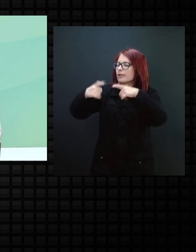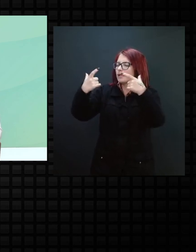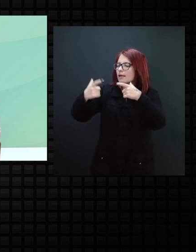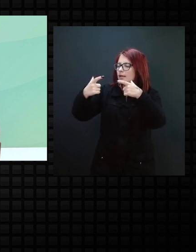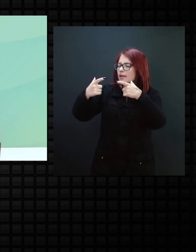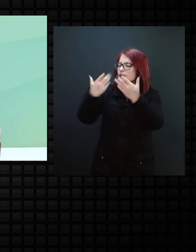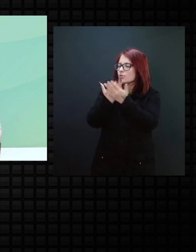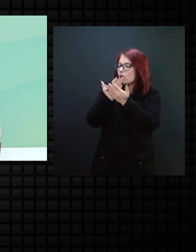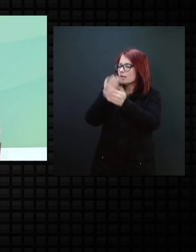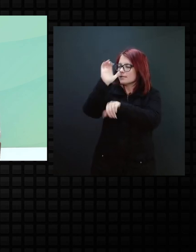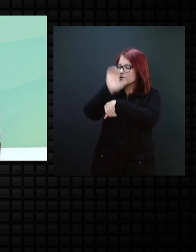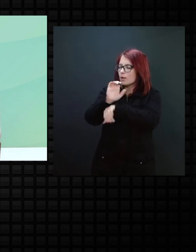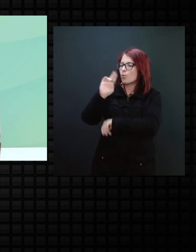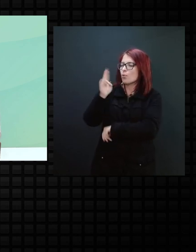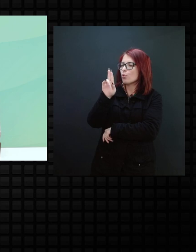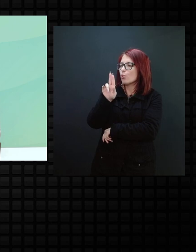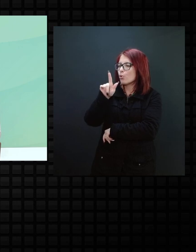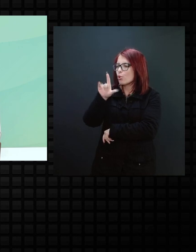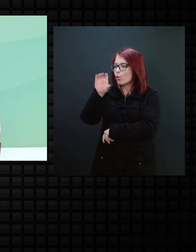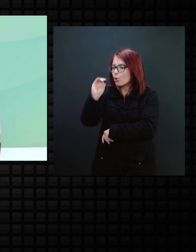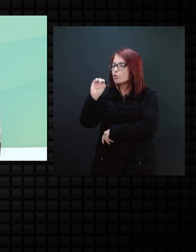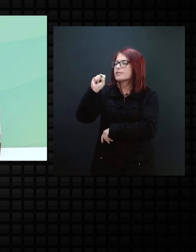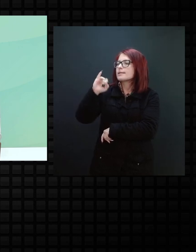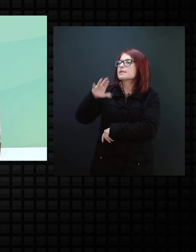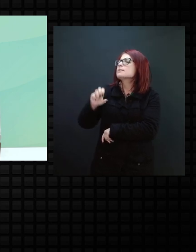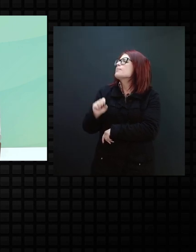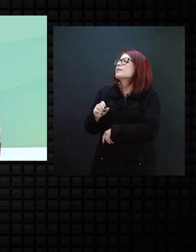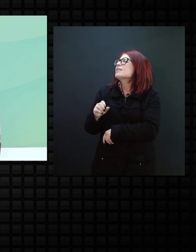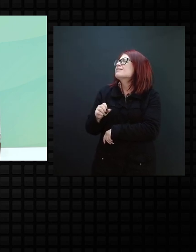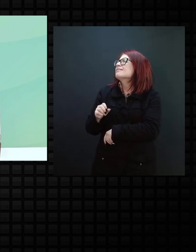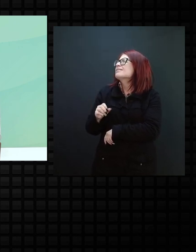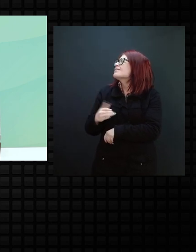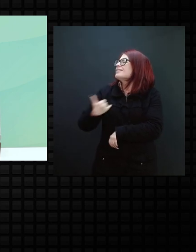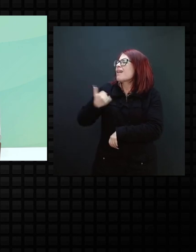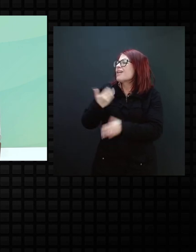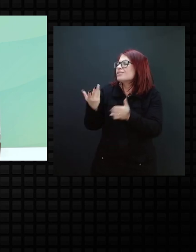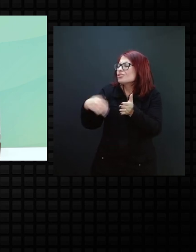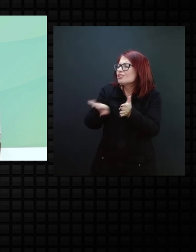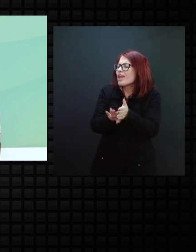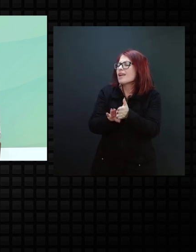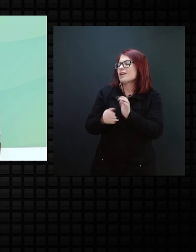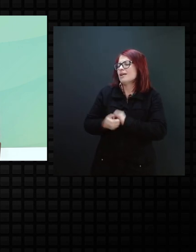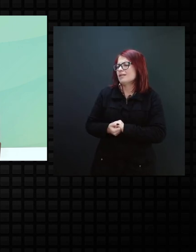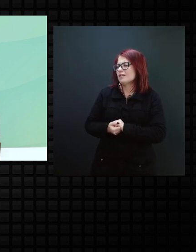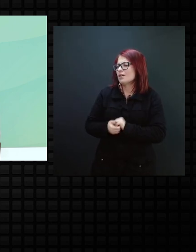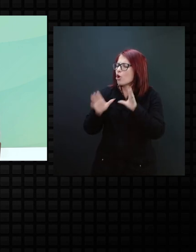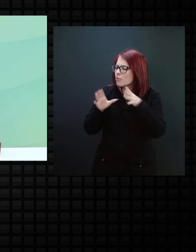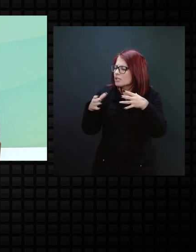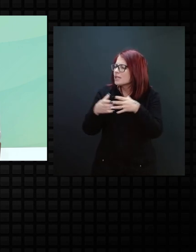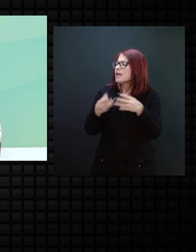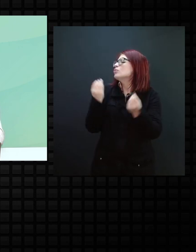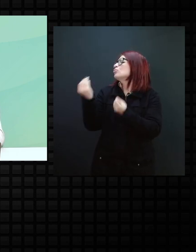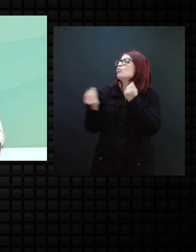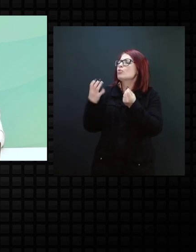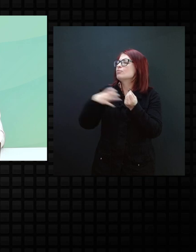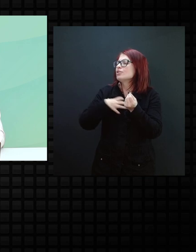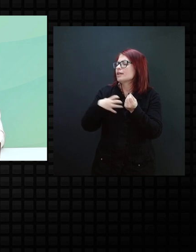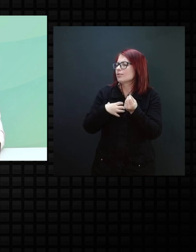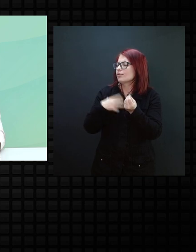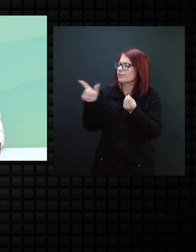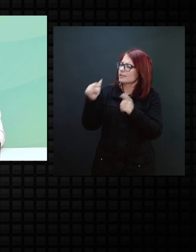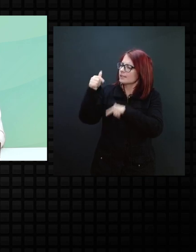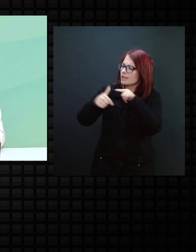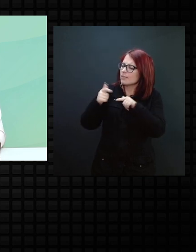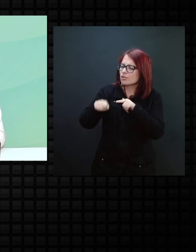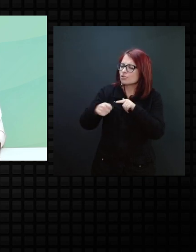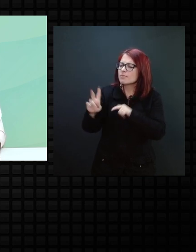vocês recebem comunidade, que dade que vocês recebem esses estudantes, para você trabalhar, né, em cima da